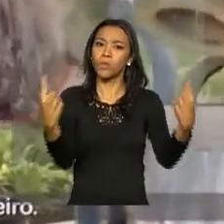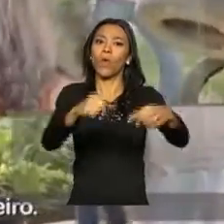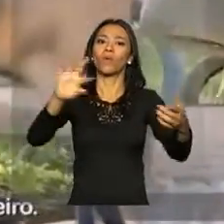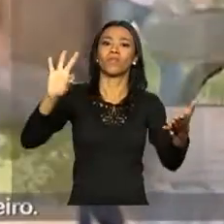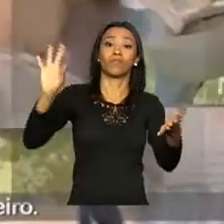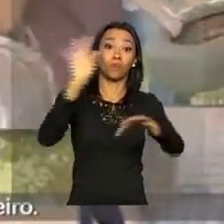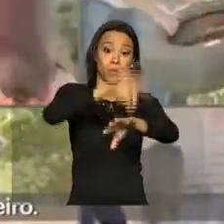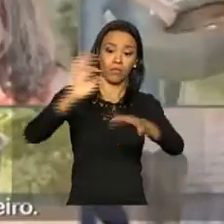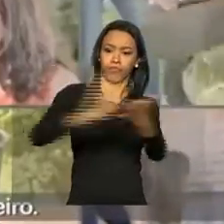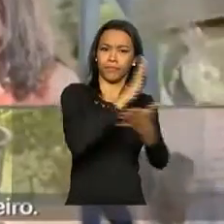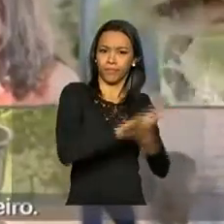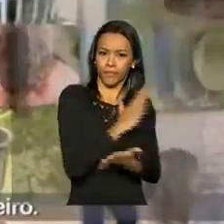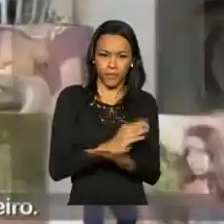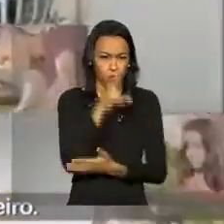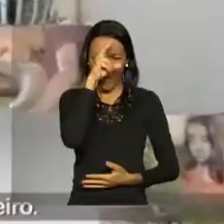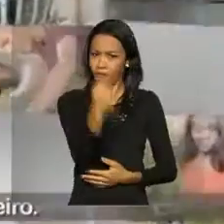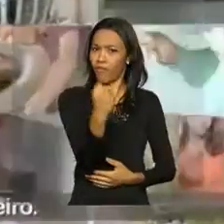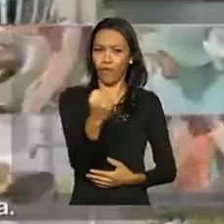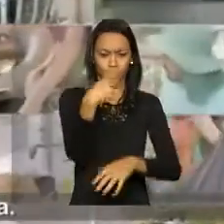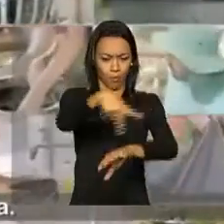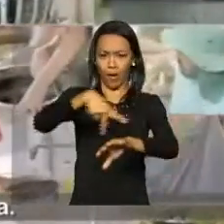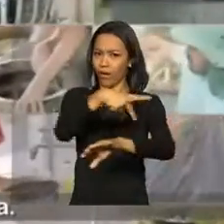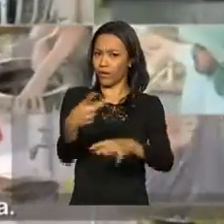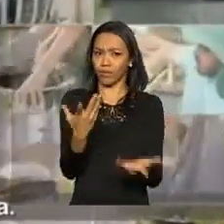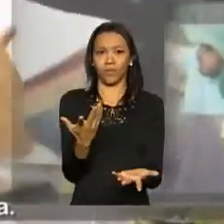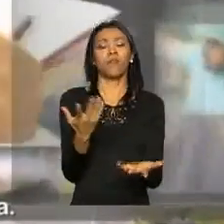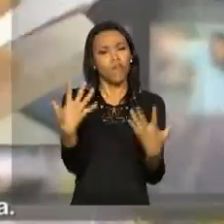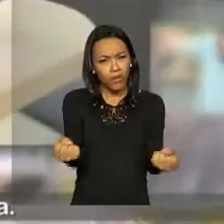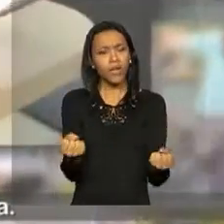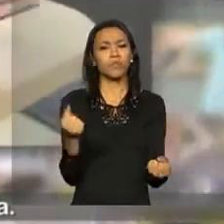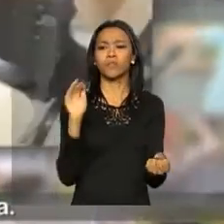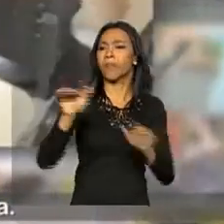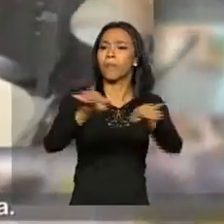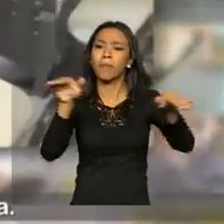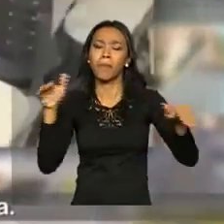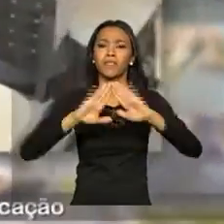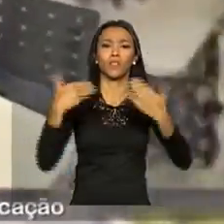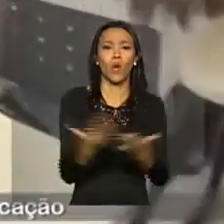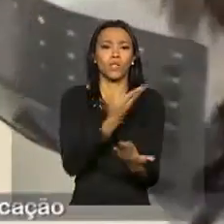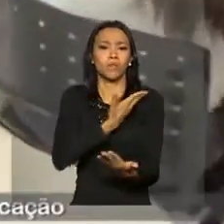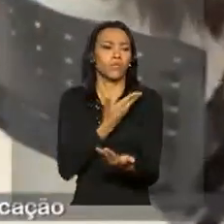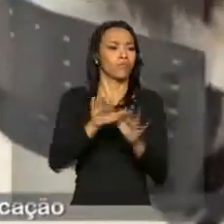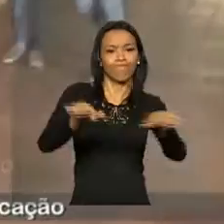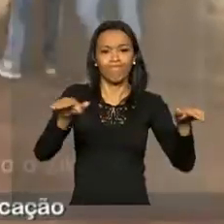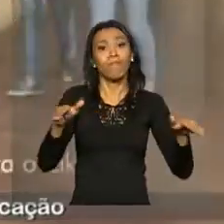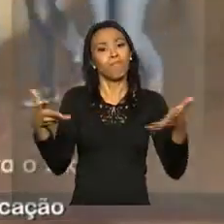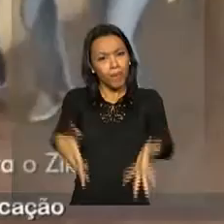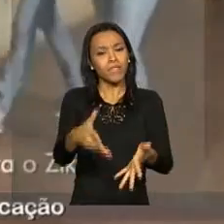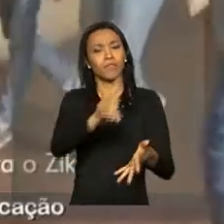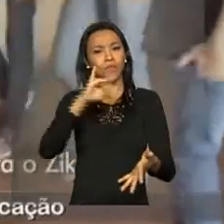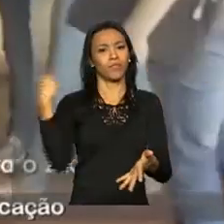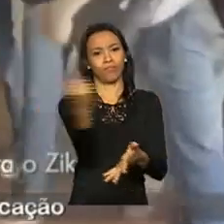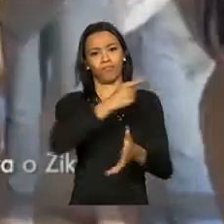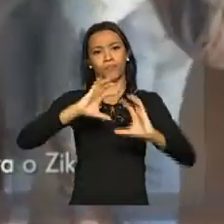Um mosquito não é mais forte que um país inteiro. Mobilize sua turma, seus colegas, sua escola. Participe do Dia Nacional de